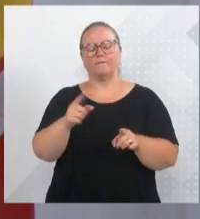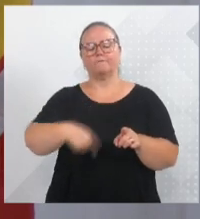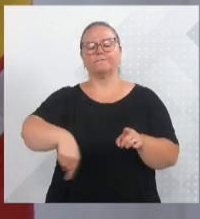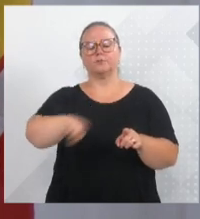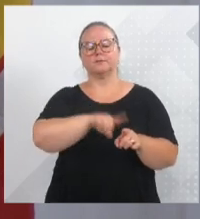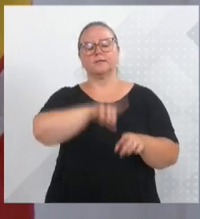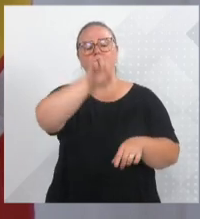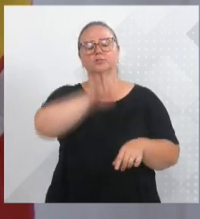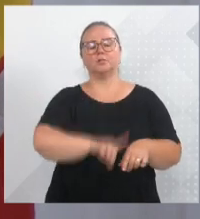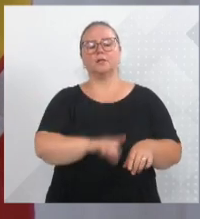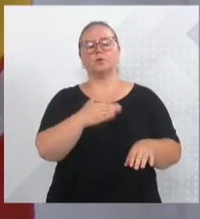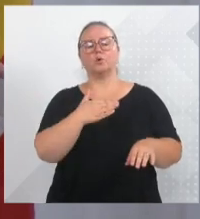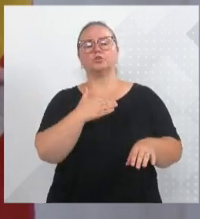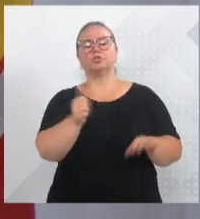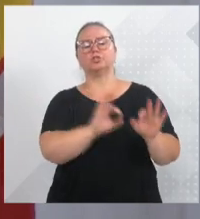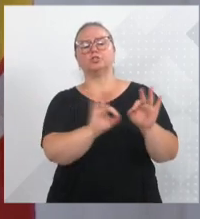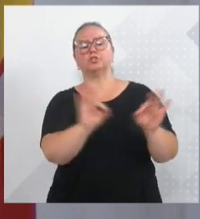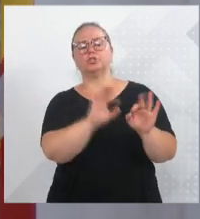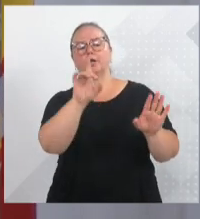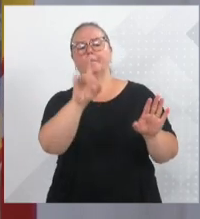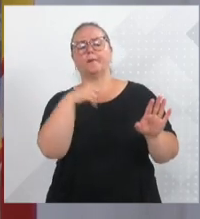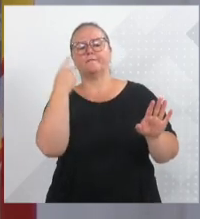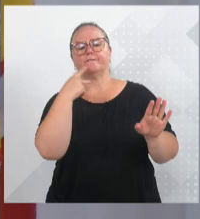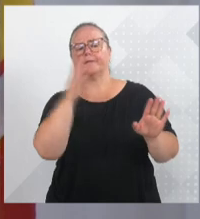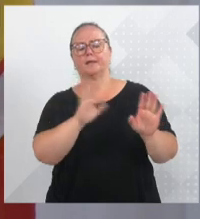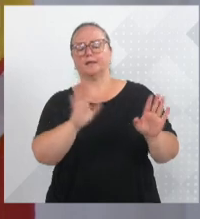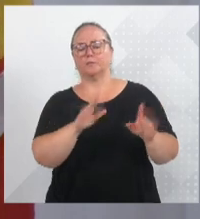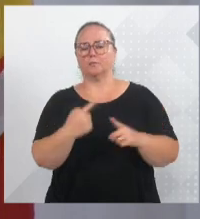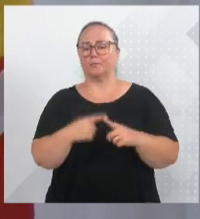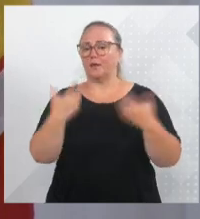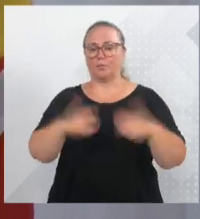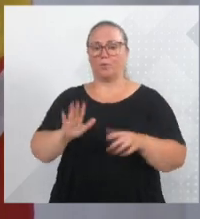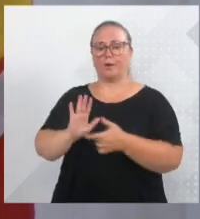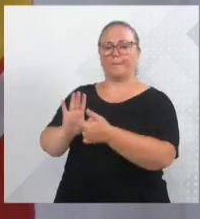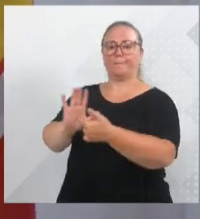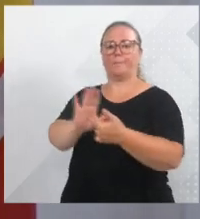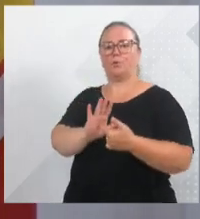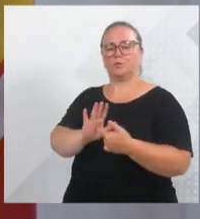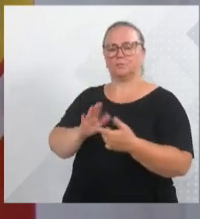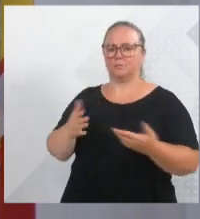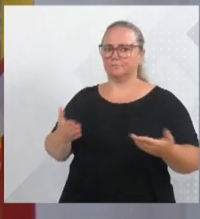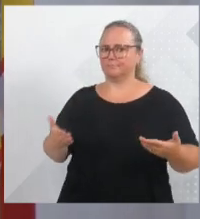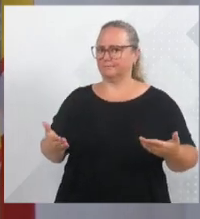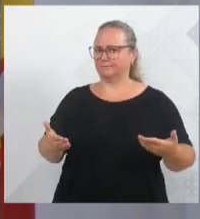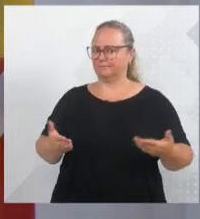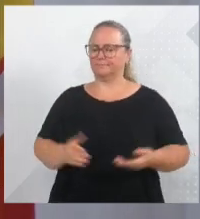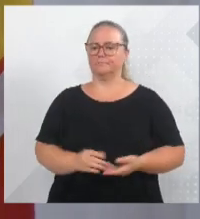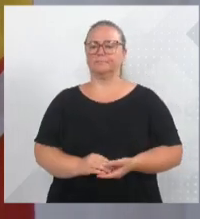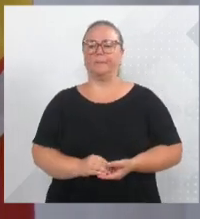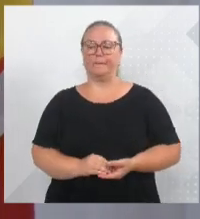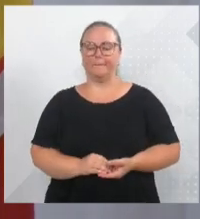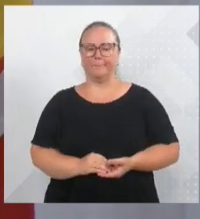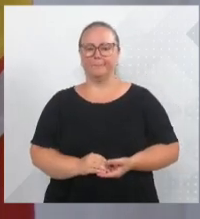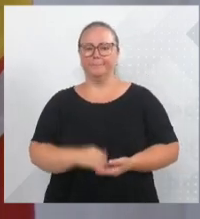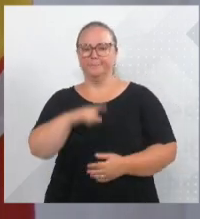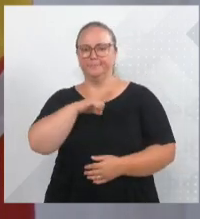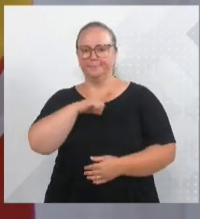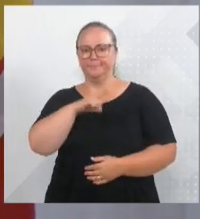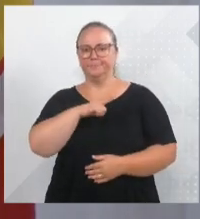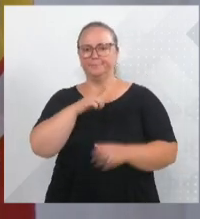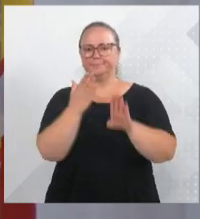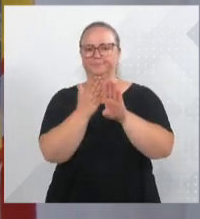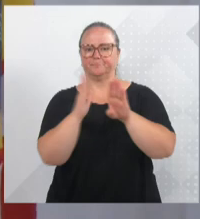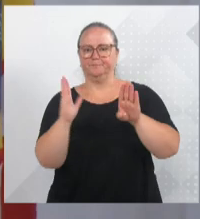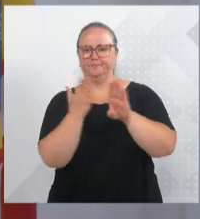a não chamar vereadores, porque não querem que a gente mostre isso, a realidade. Sem contar que eu não trouxe aqui a imagem de um portão, cerca,